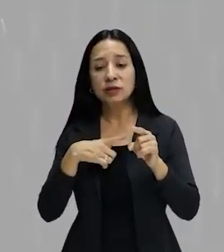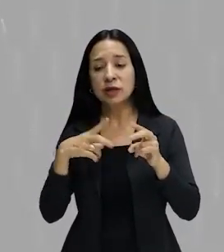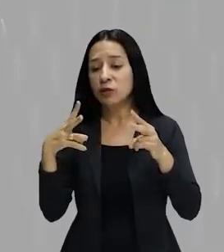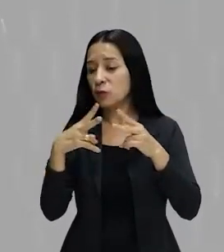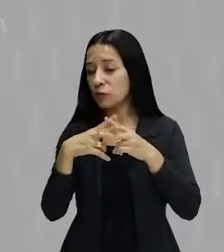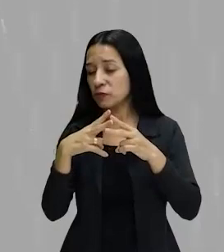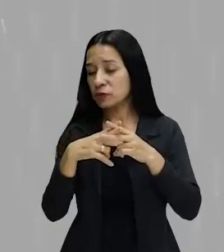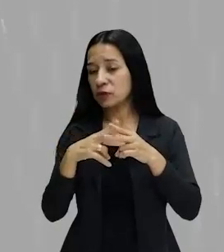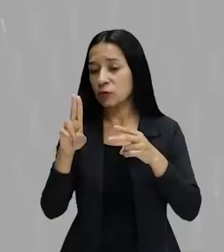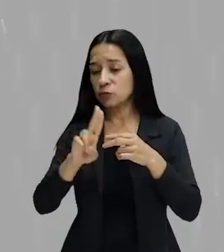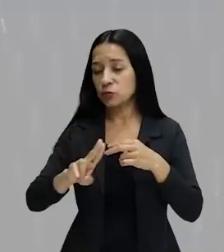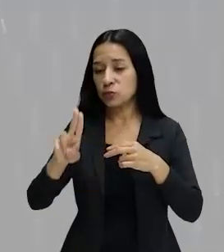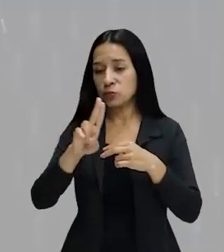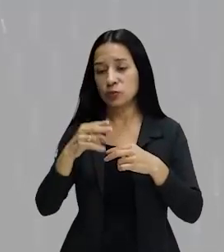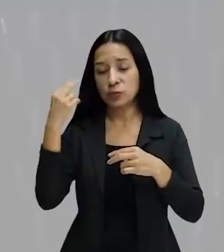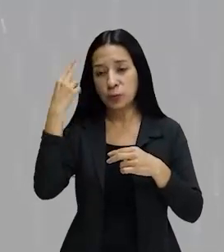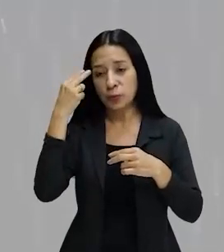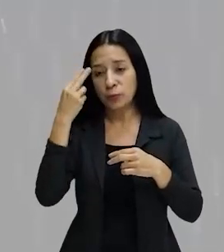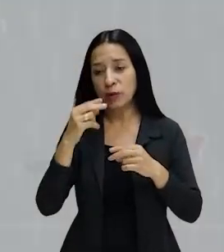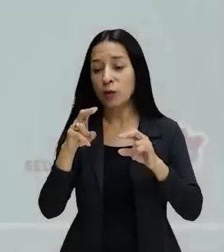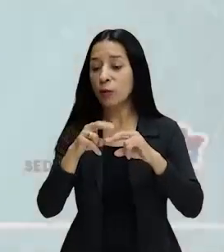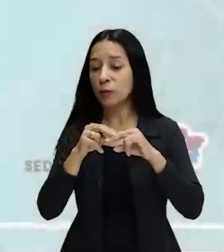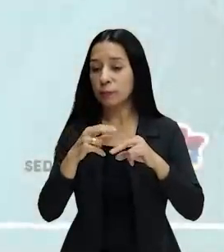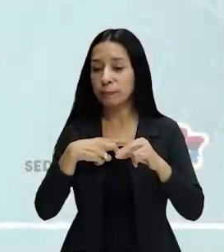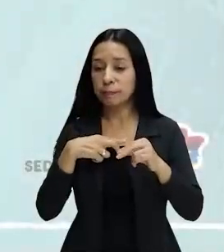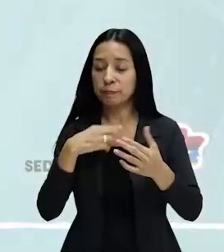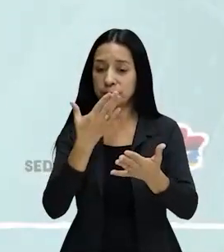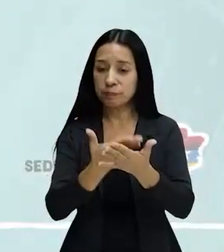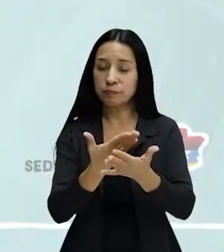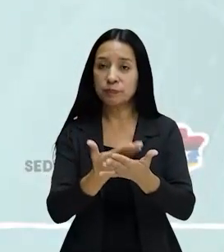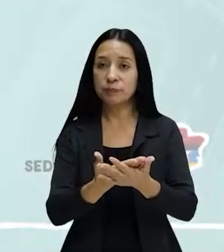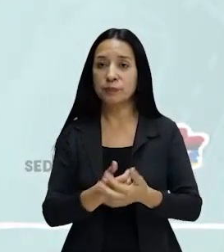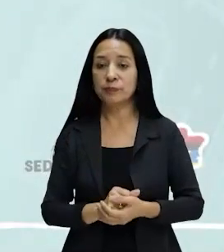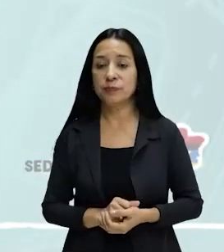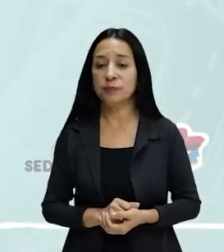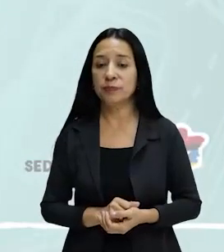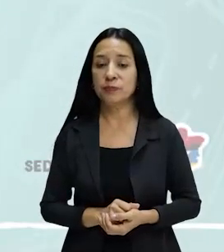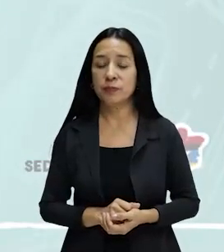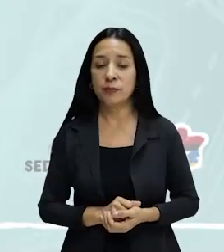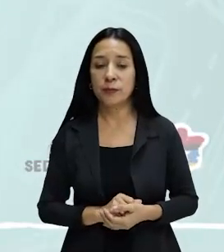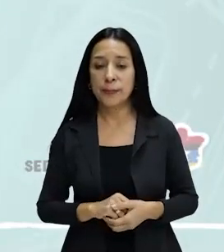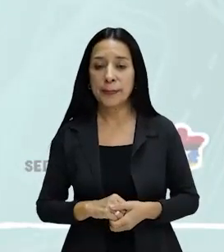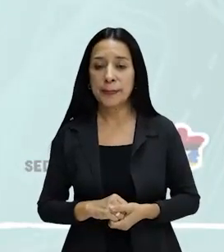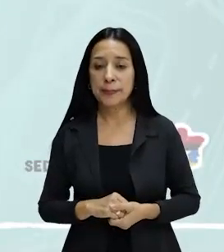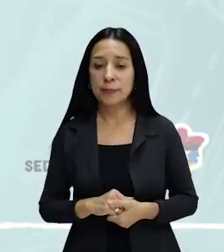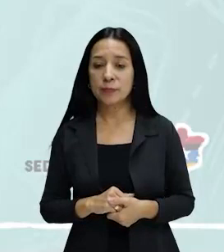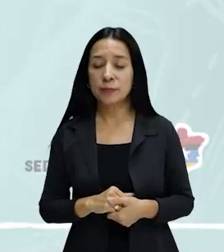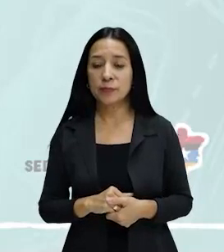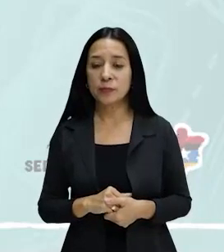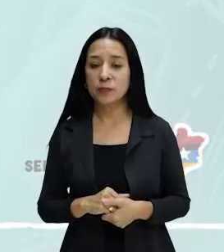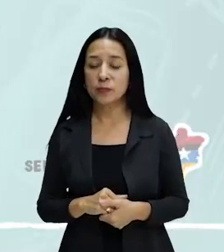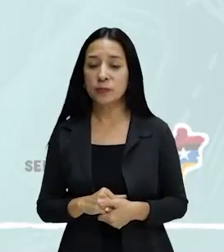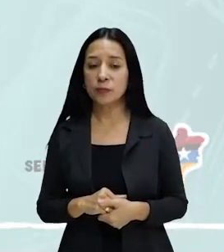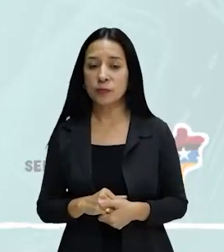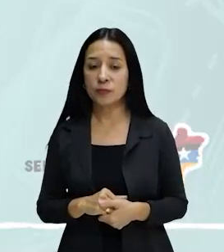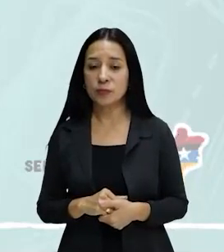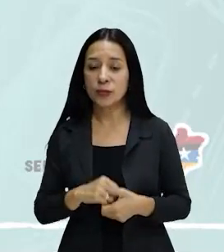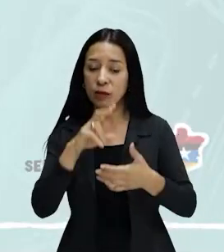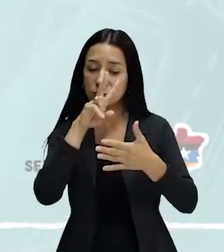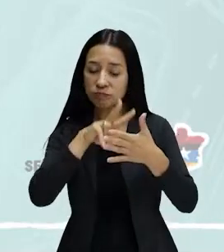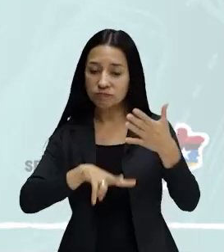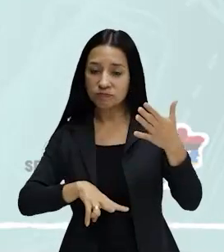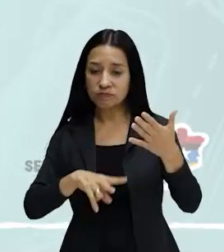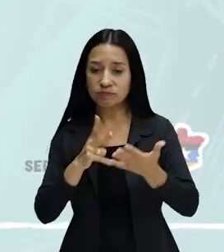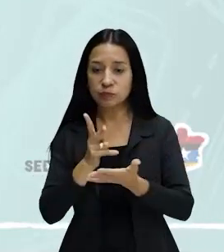normal. Por isso que nós temos que estudar. Bom? Aquele professor de português veio em socorro da crase com uma pegadinha